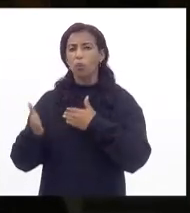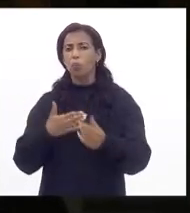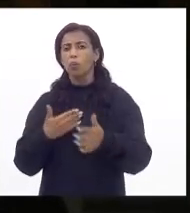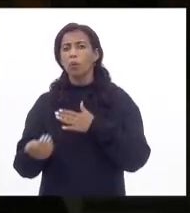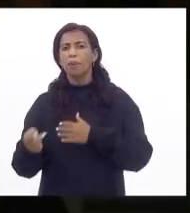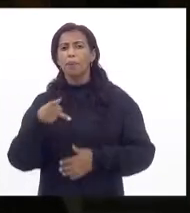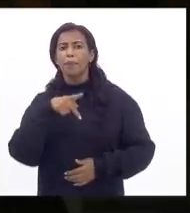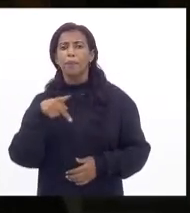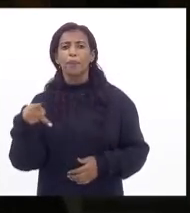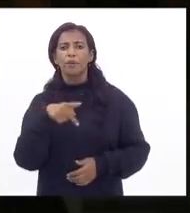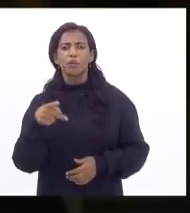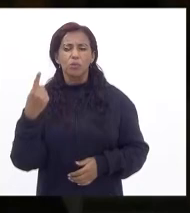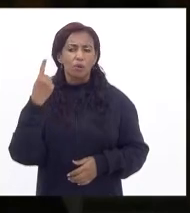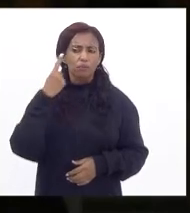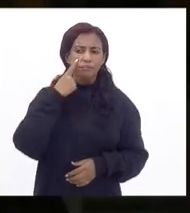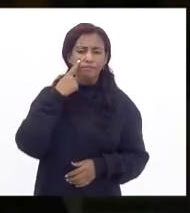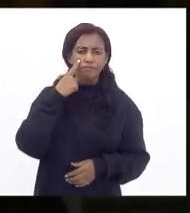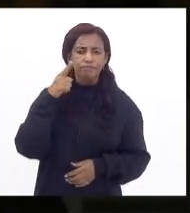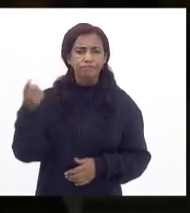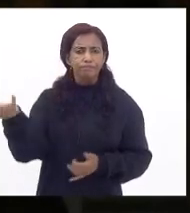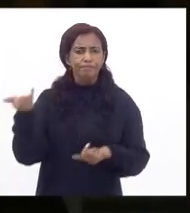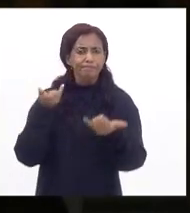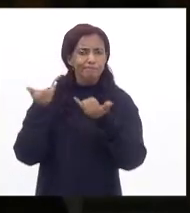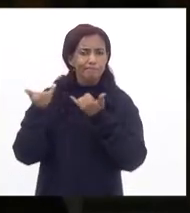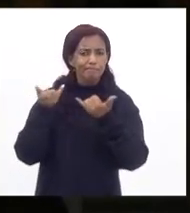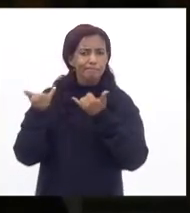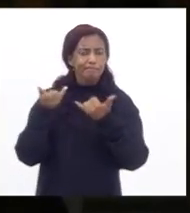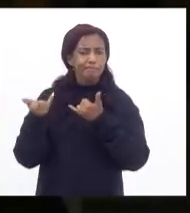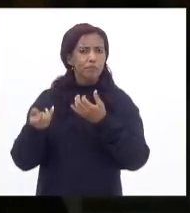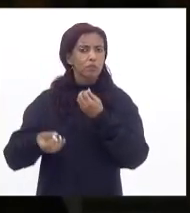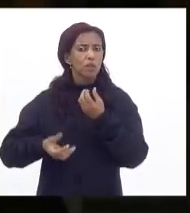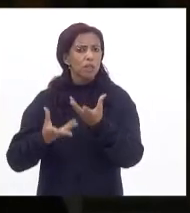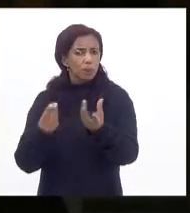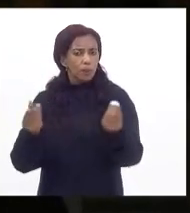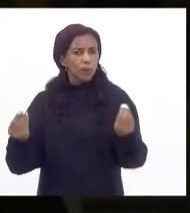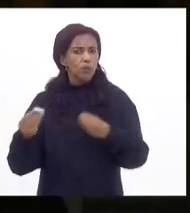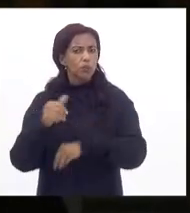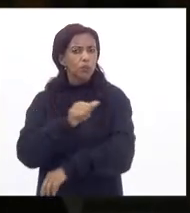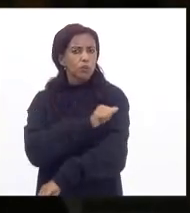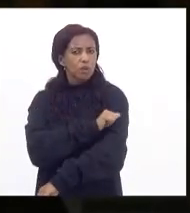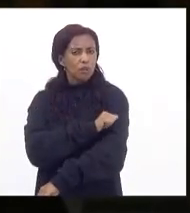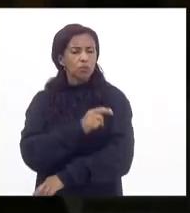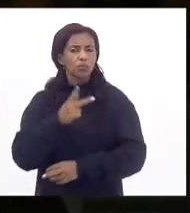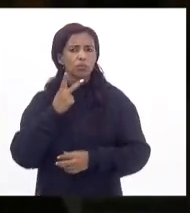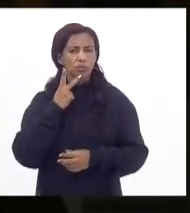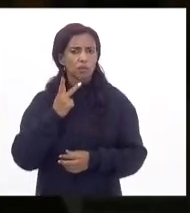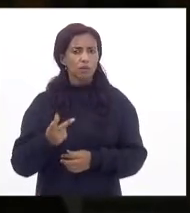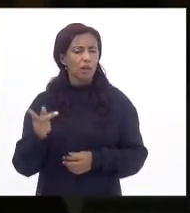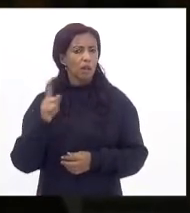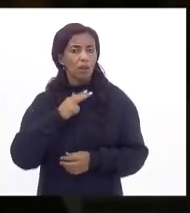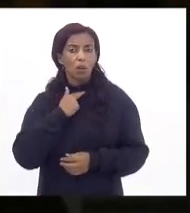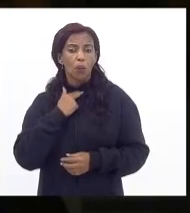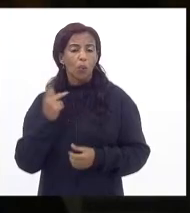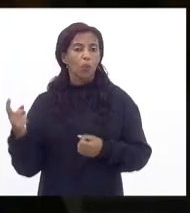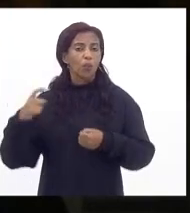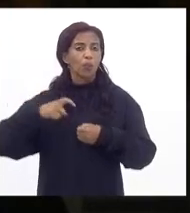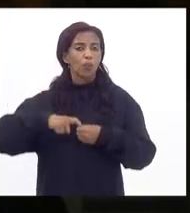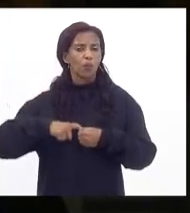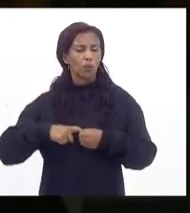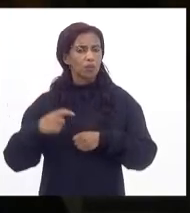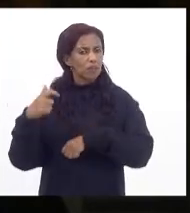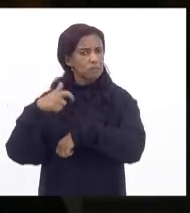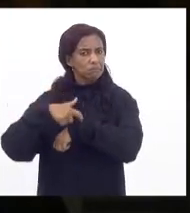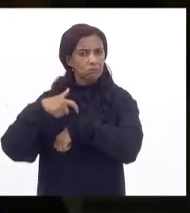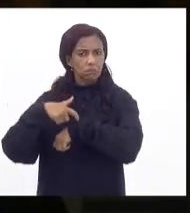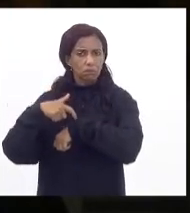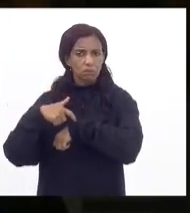que vai ouvir a posição de que muitos alunos tem dito que não podem voltar nesse